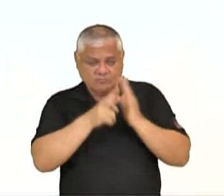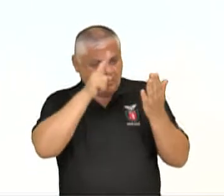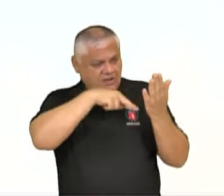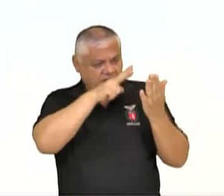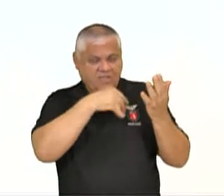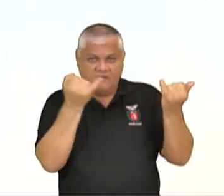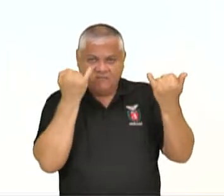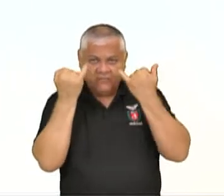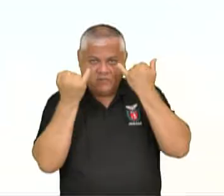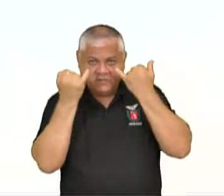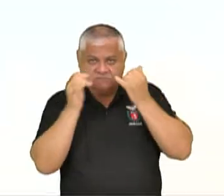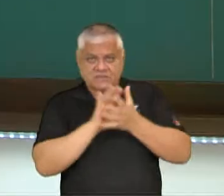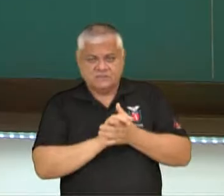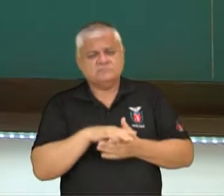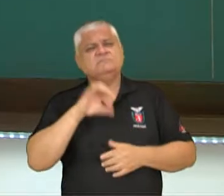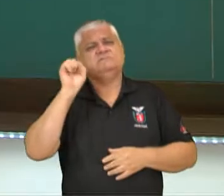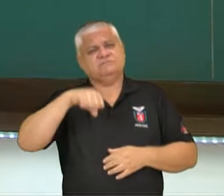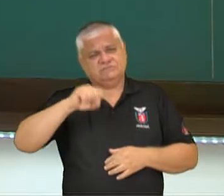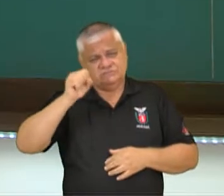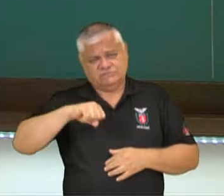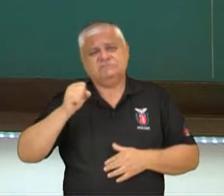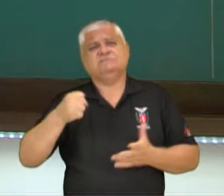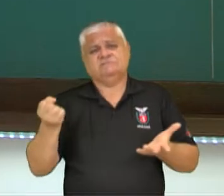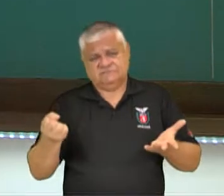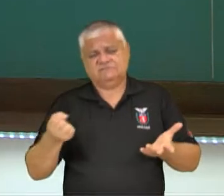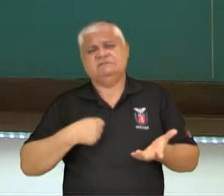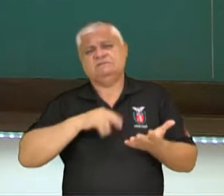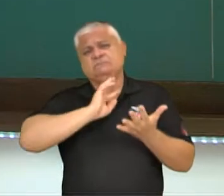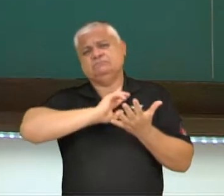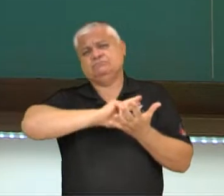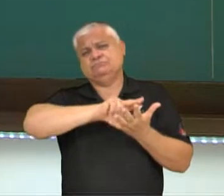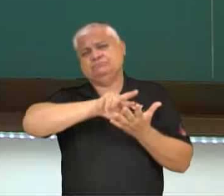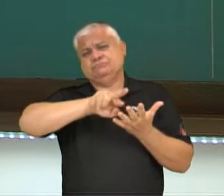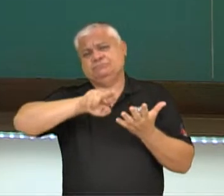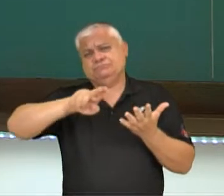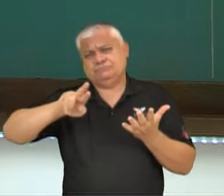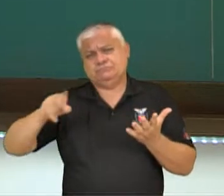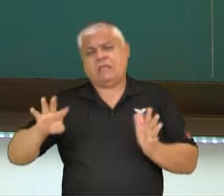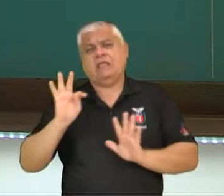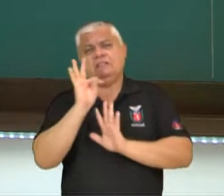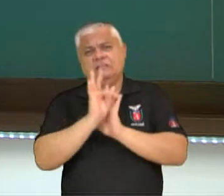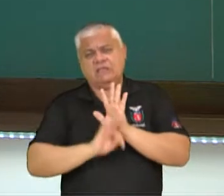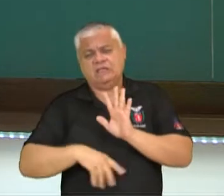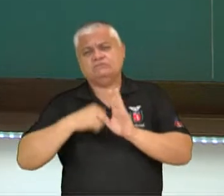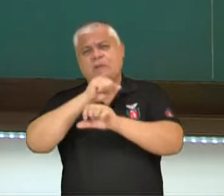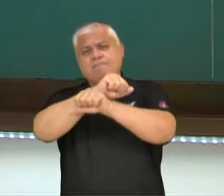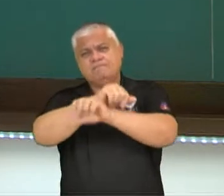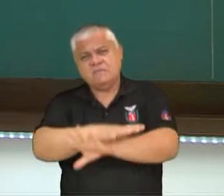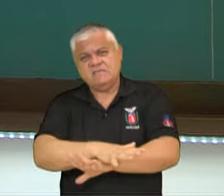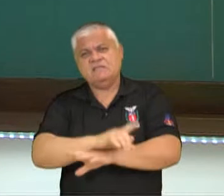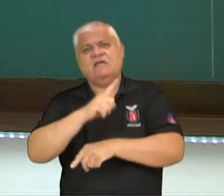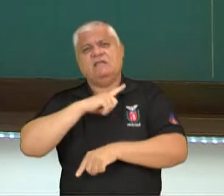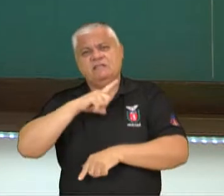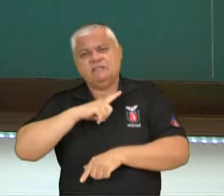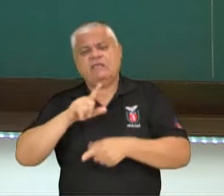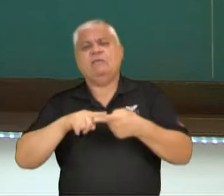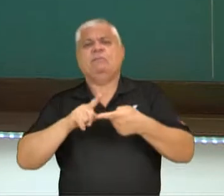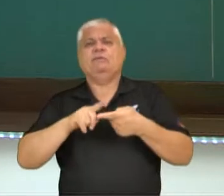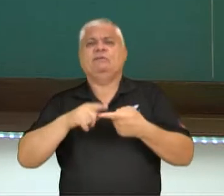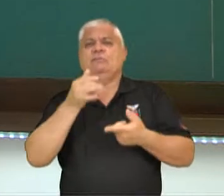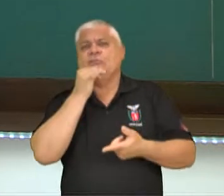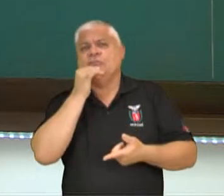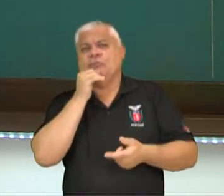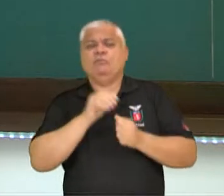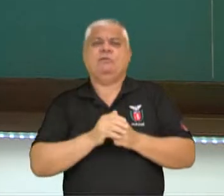lemos textos informativos no nosso cotidiano nos mais variados meios multimídiativos. Às vezes as mensagens nos chegam